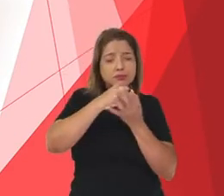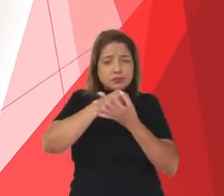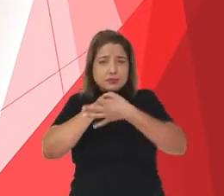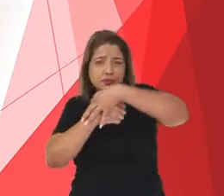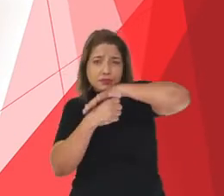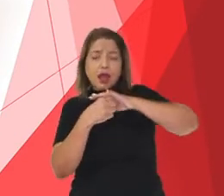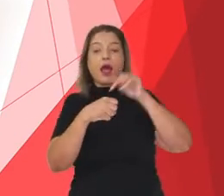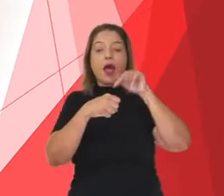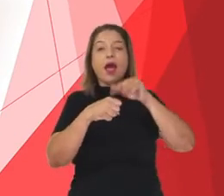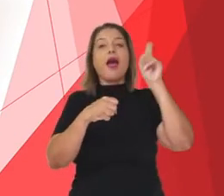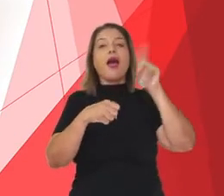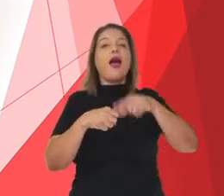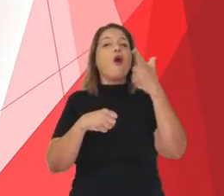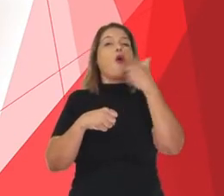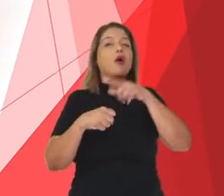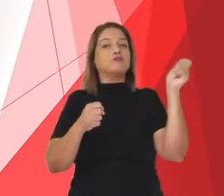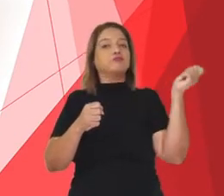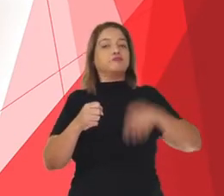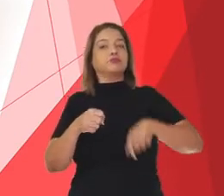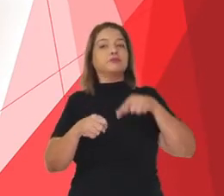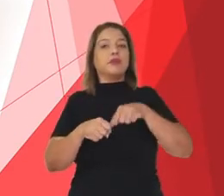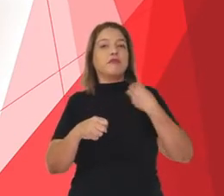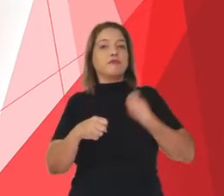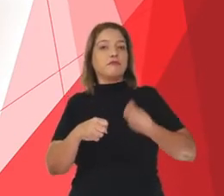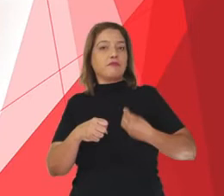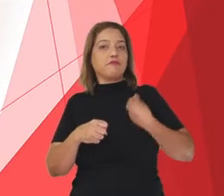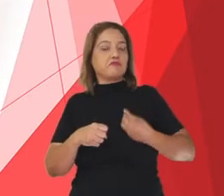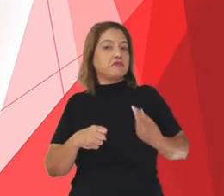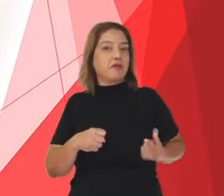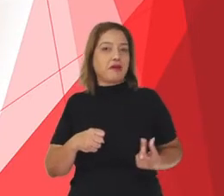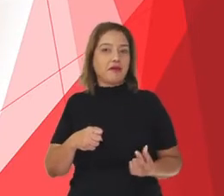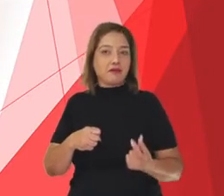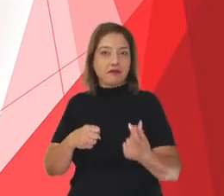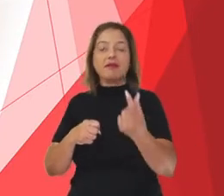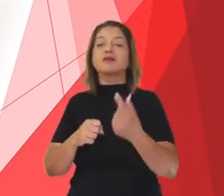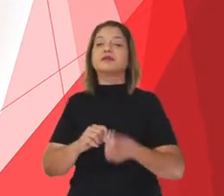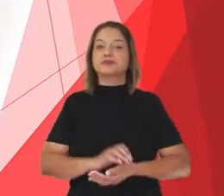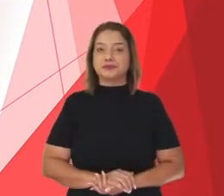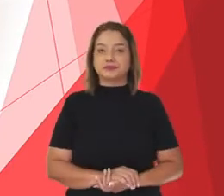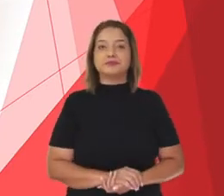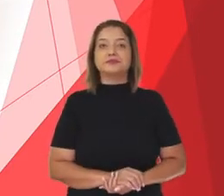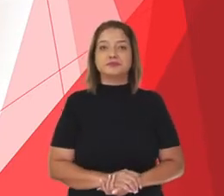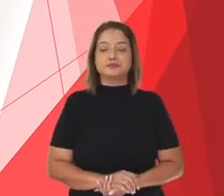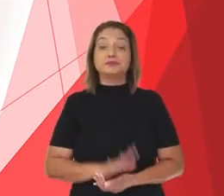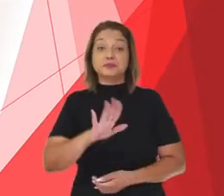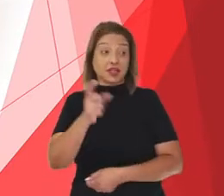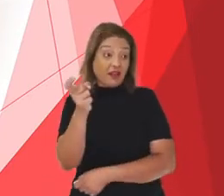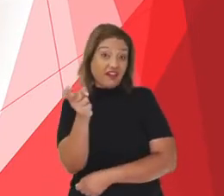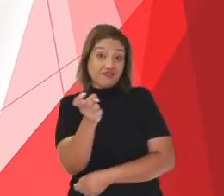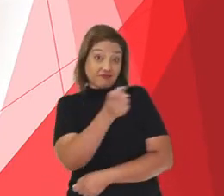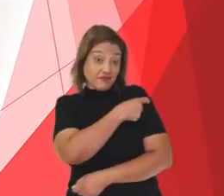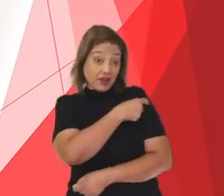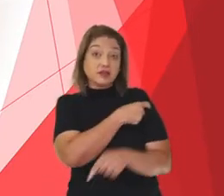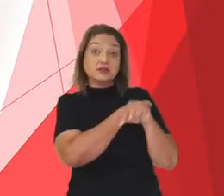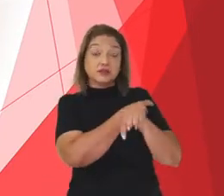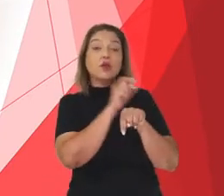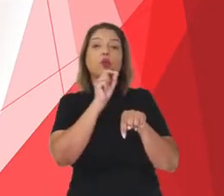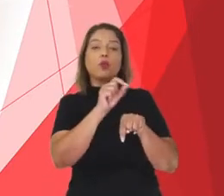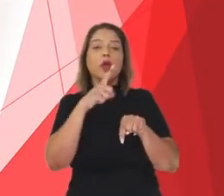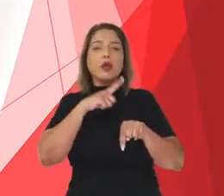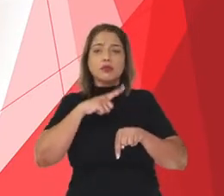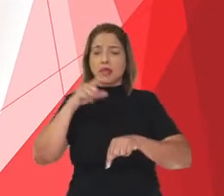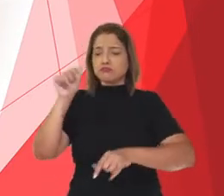ambiente perfeito para manterem o ciclo de vida do vírus. As vacinas, elas são